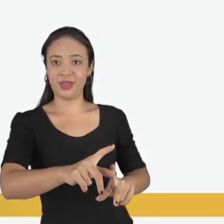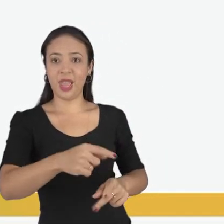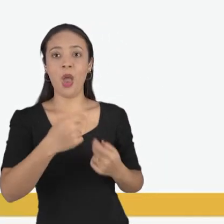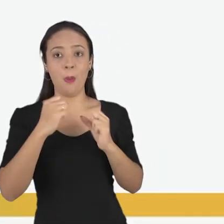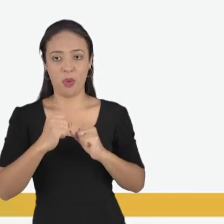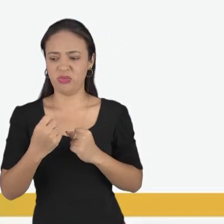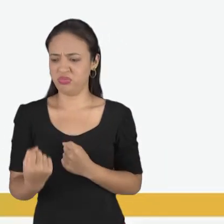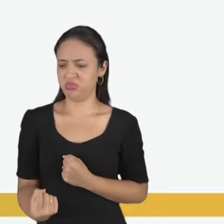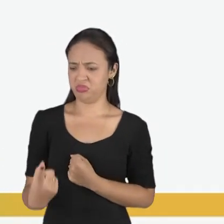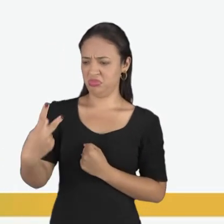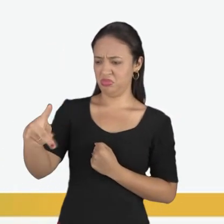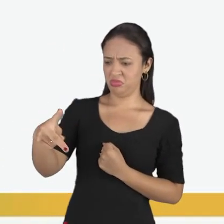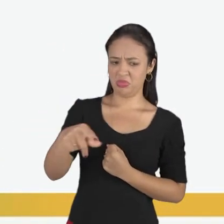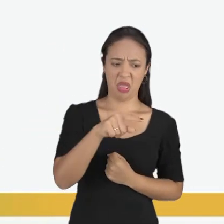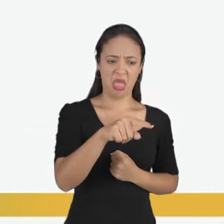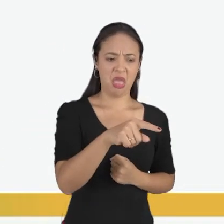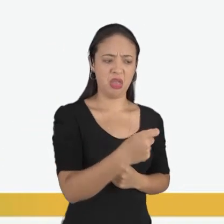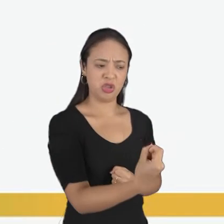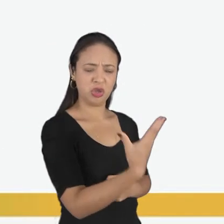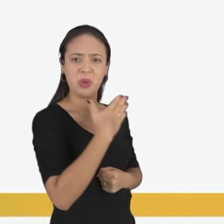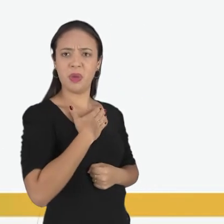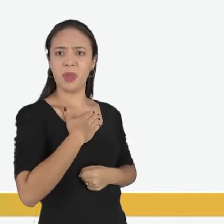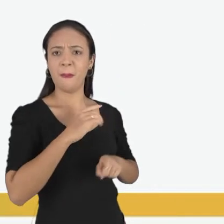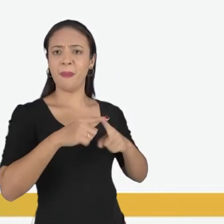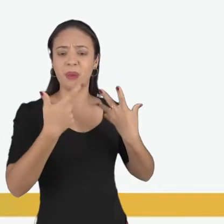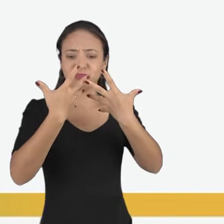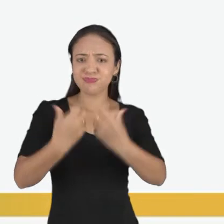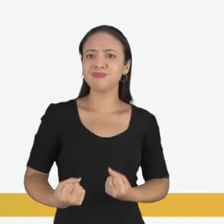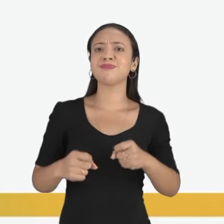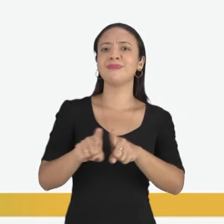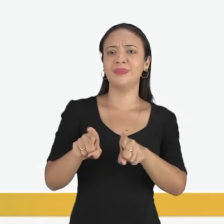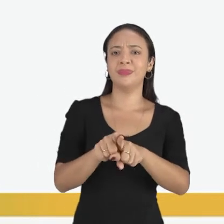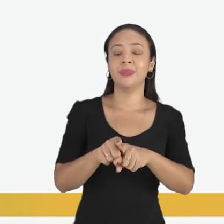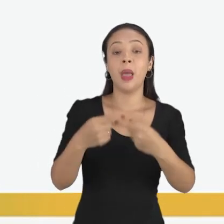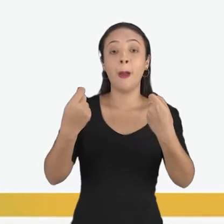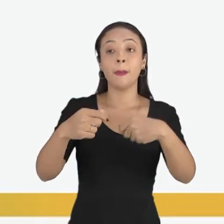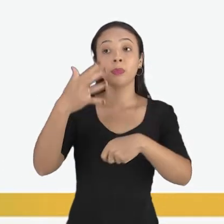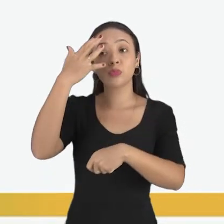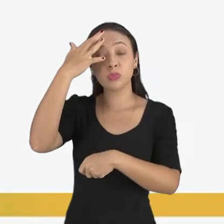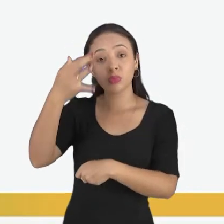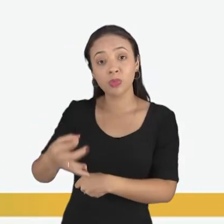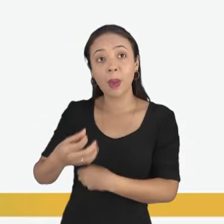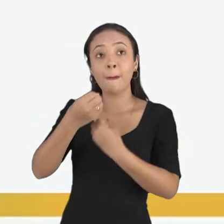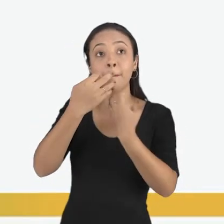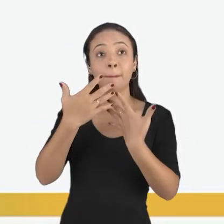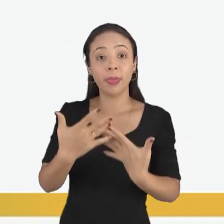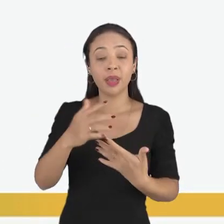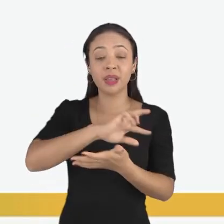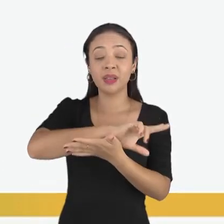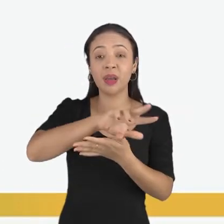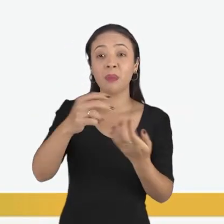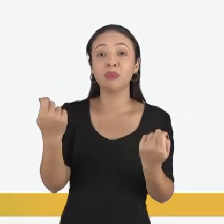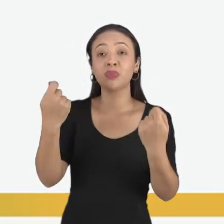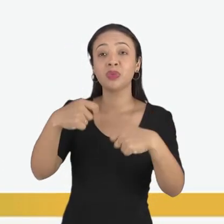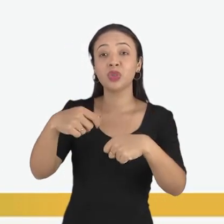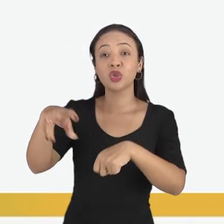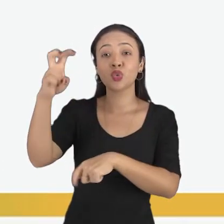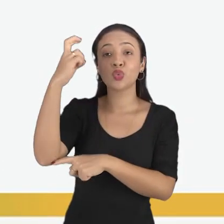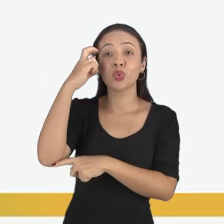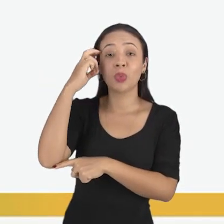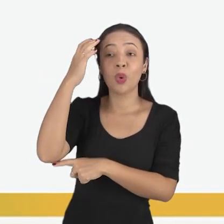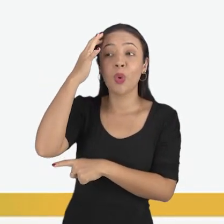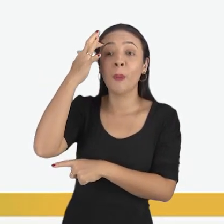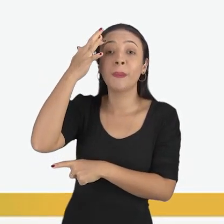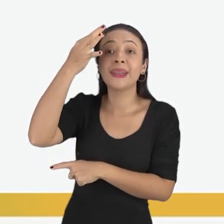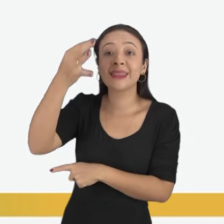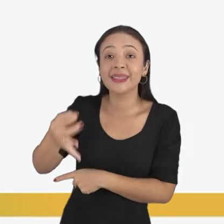delas, nós vamos nos acolher e nos aceitar. É necessário um bom conhecimento de variados aspectos culturais para entender a